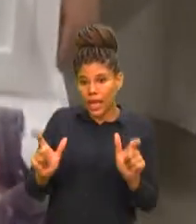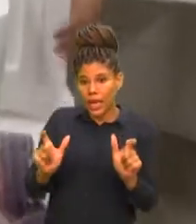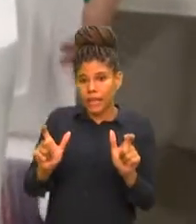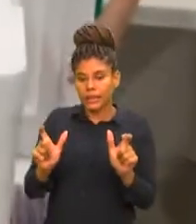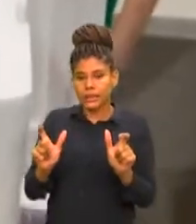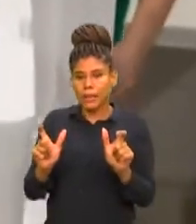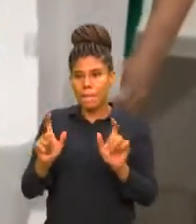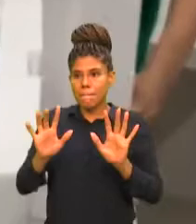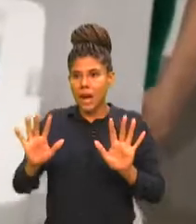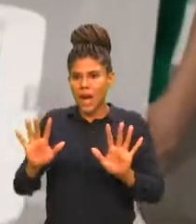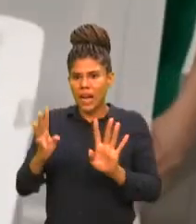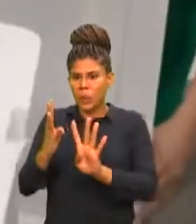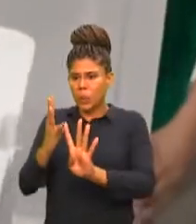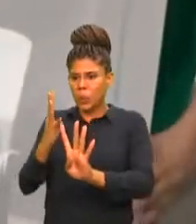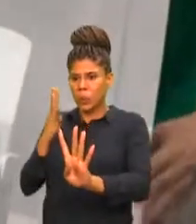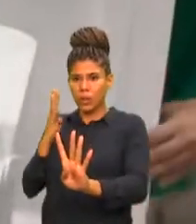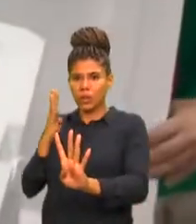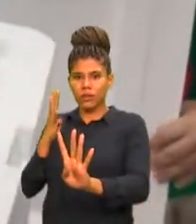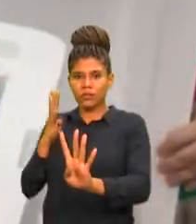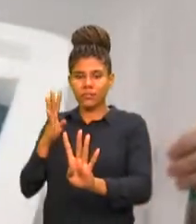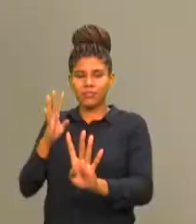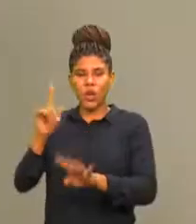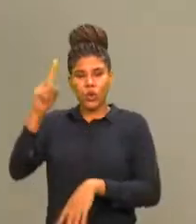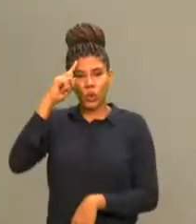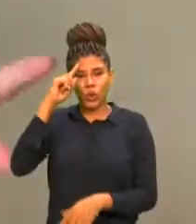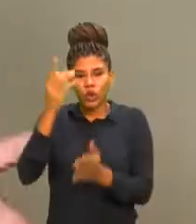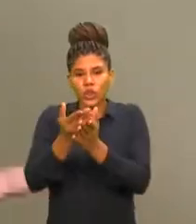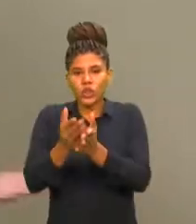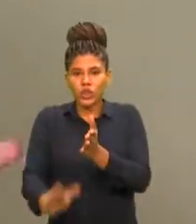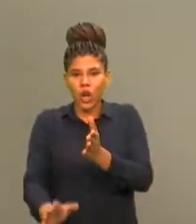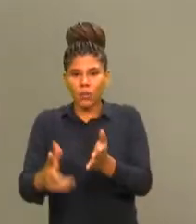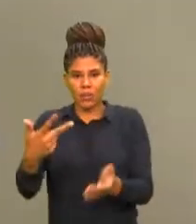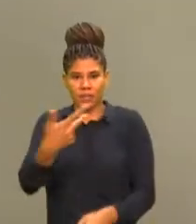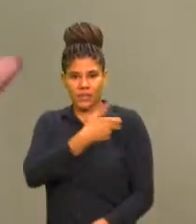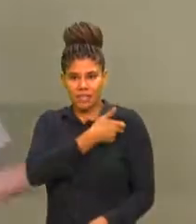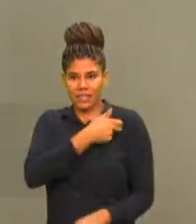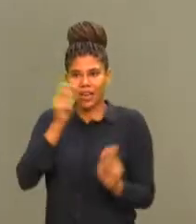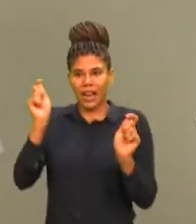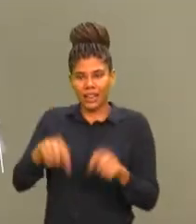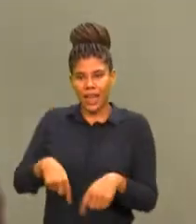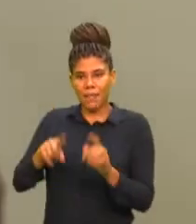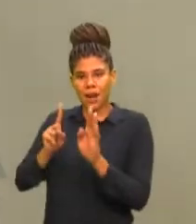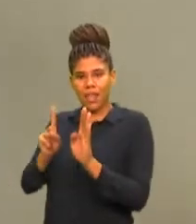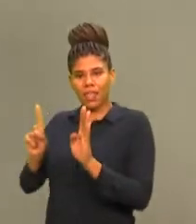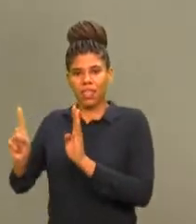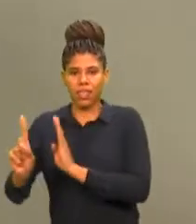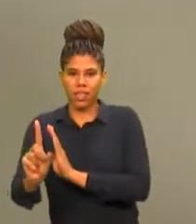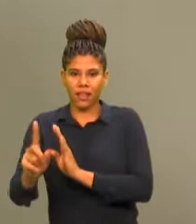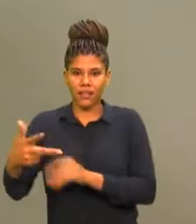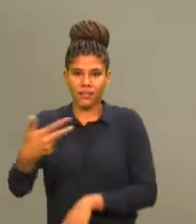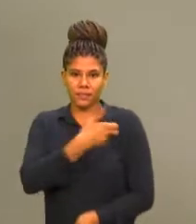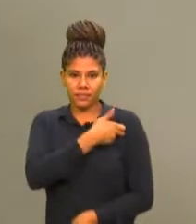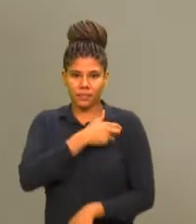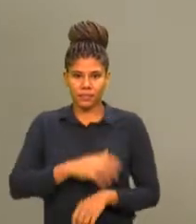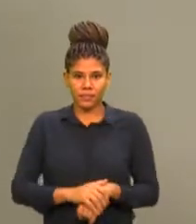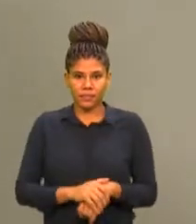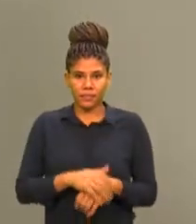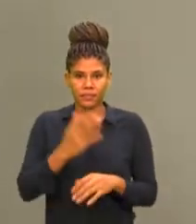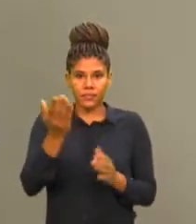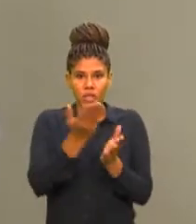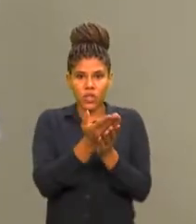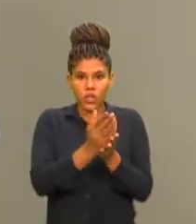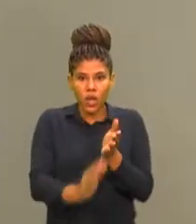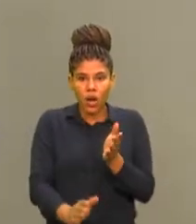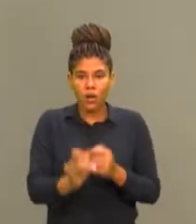que sobra ao fim do dia nas unidades de saúde. A chepa da vacina, gente, nada mais é do que a sobra da vacina. Então, quando vem